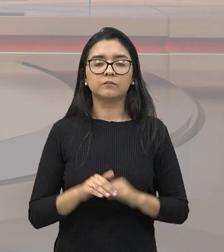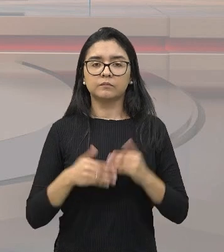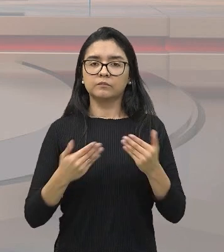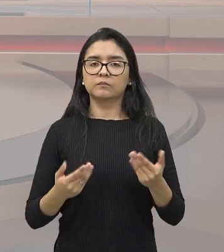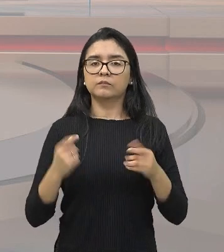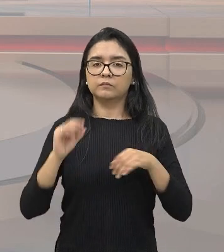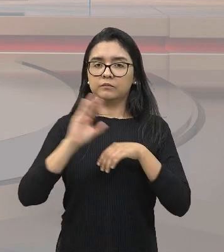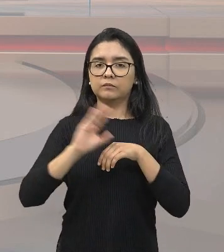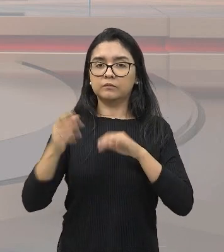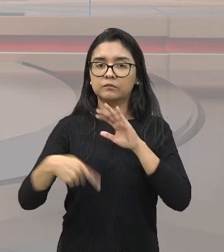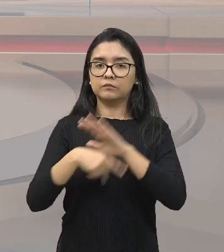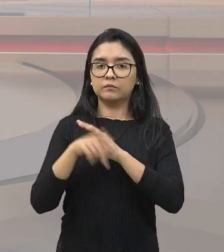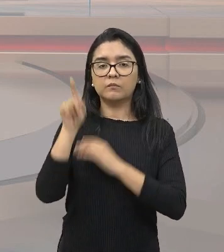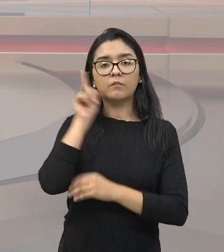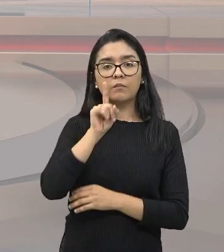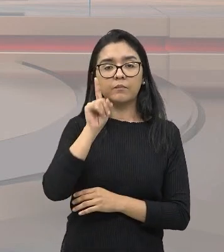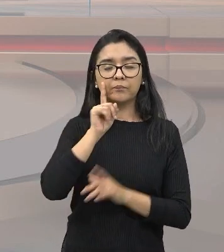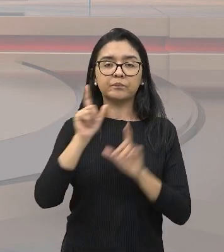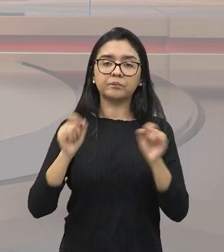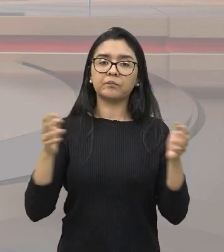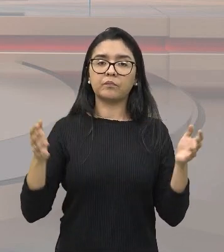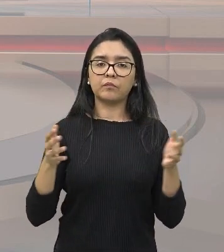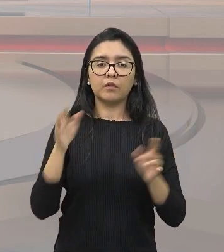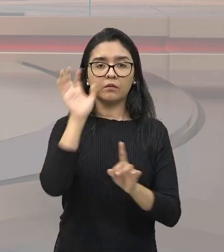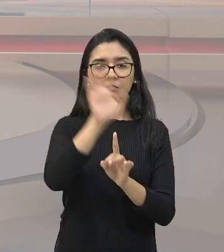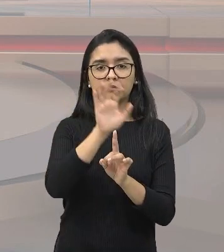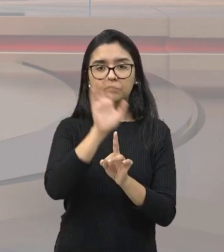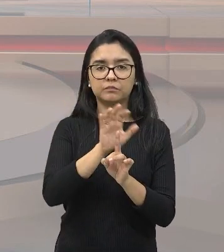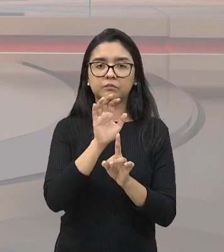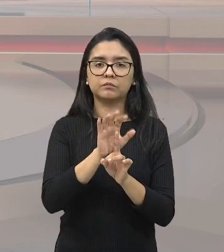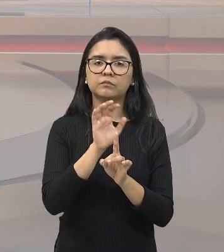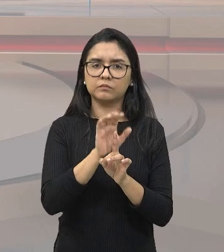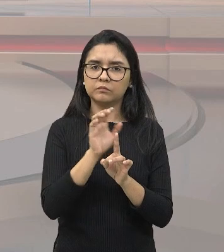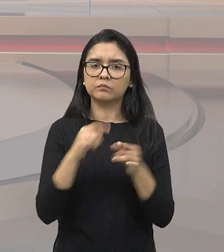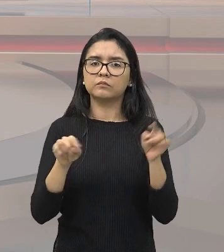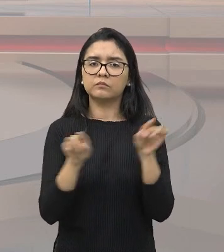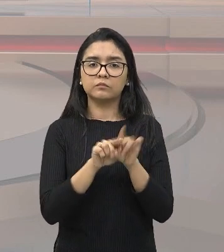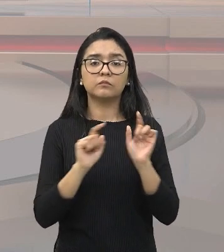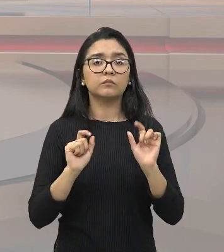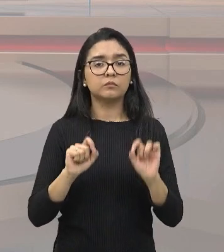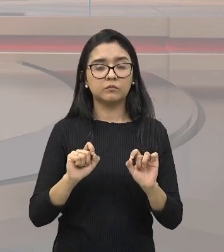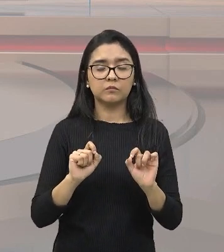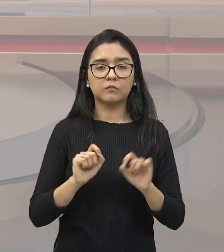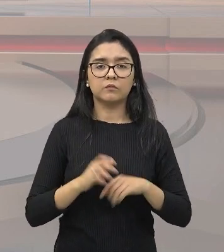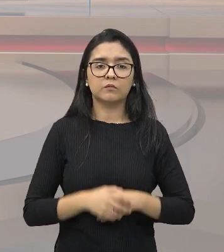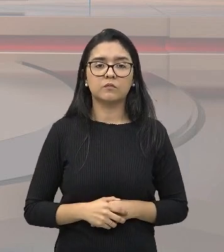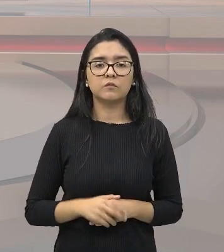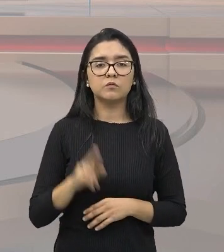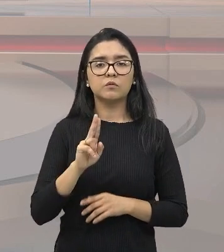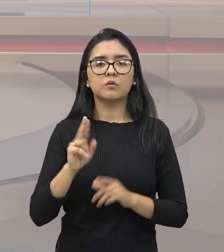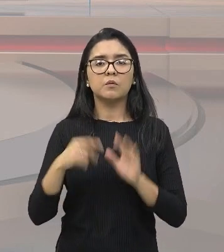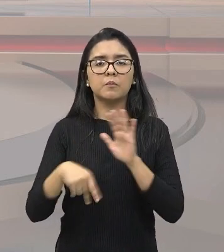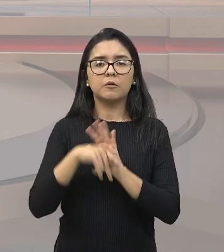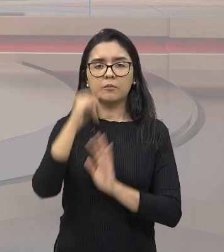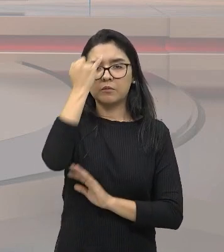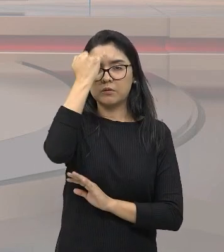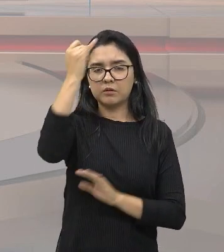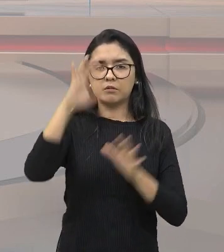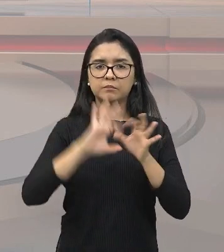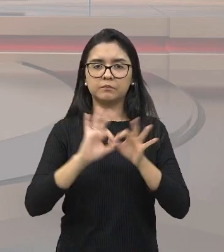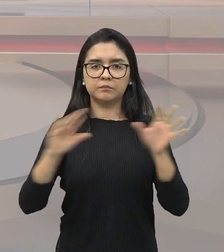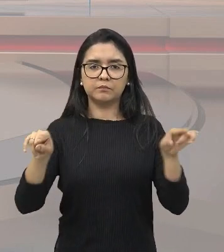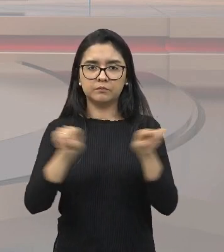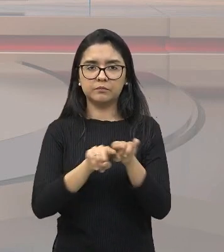americana foi inspirada, grande parte dela, adivinha que, nos ideais liberalistas e nos